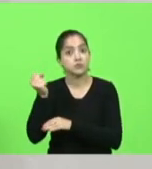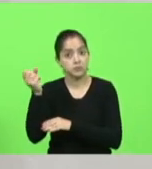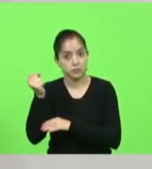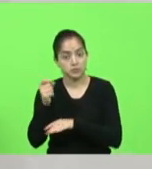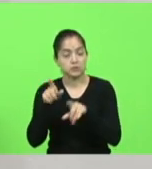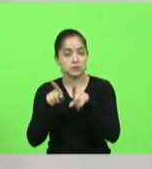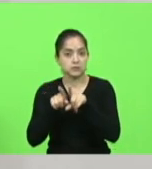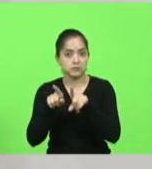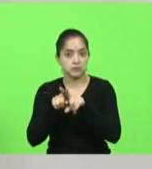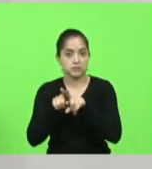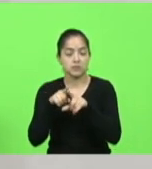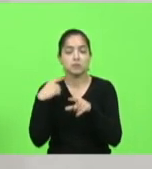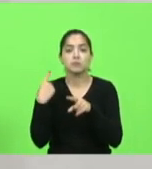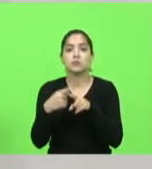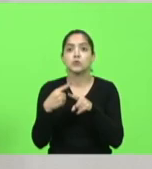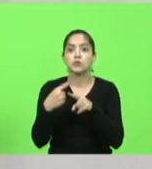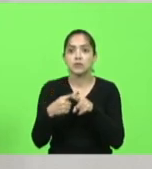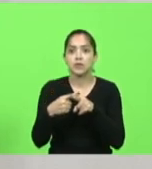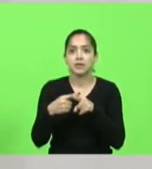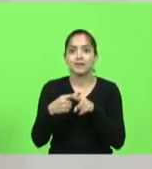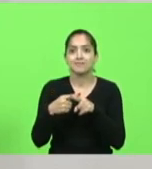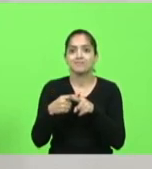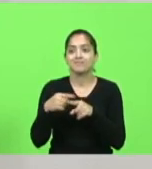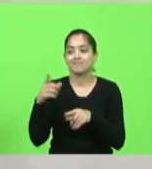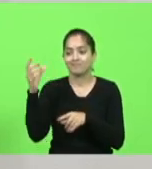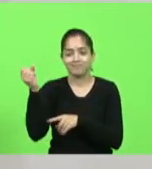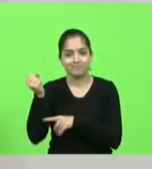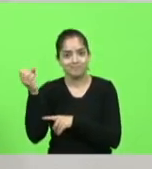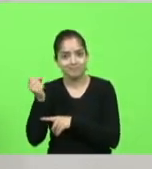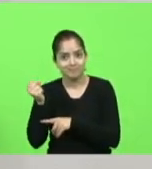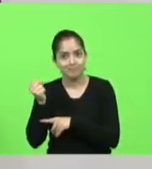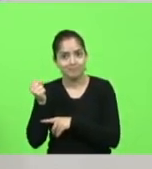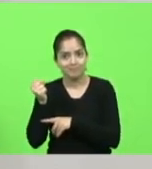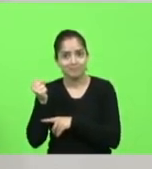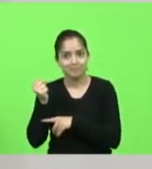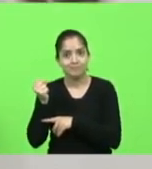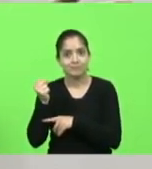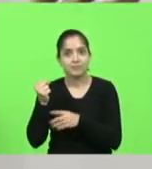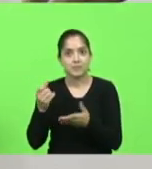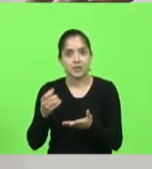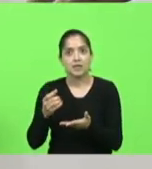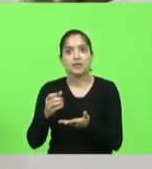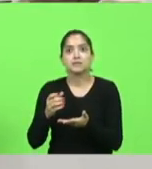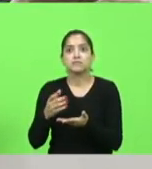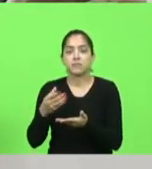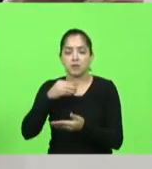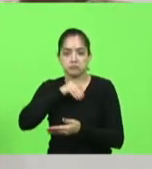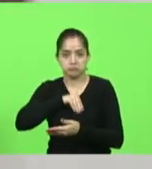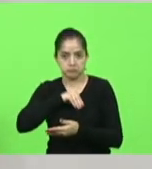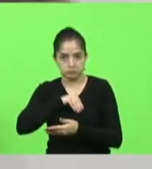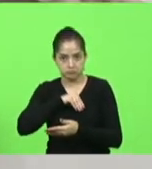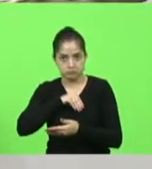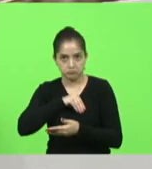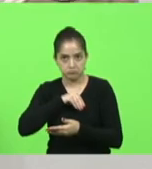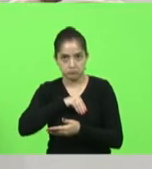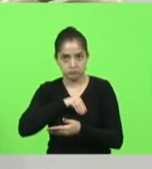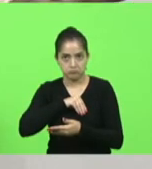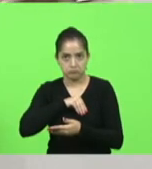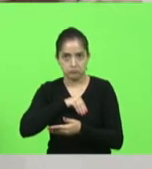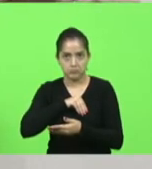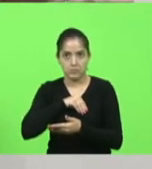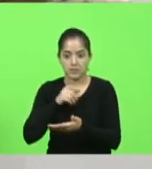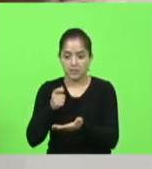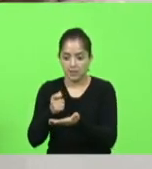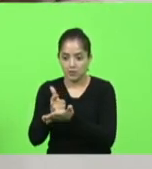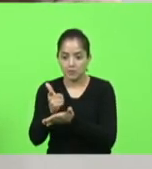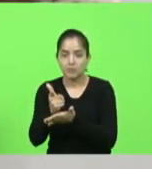porque o aposentar está recebendo um bolo onde coloca e na hora de pagar